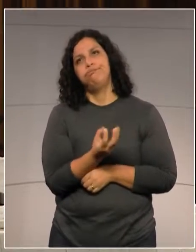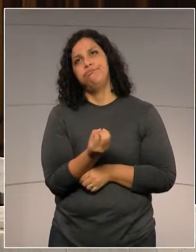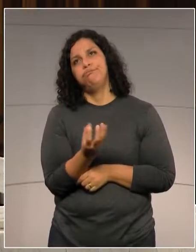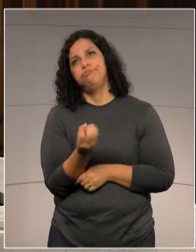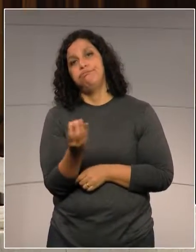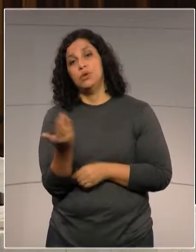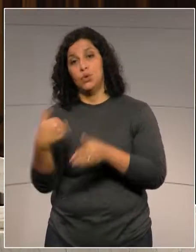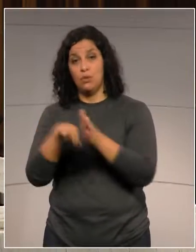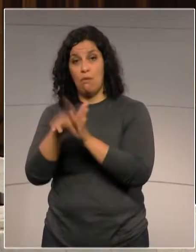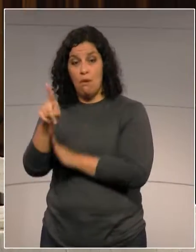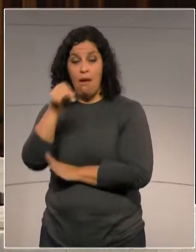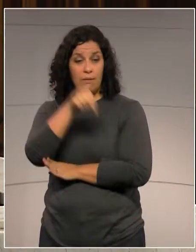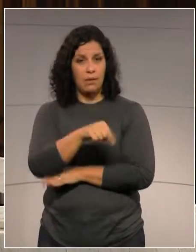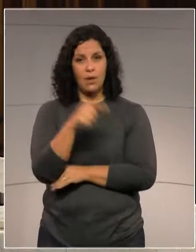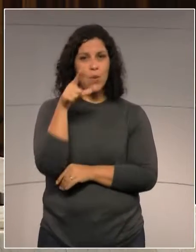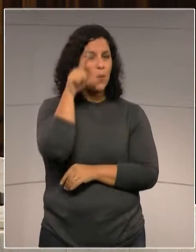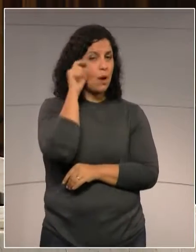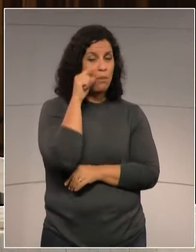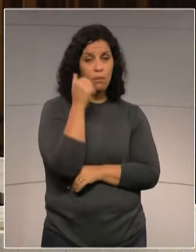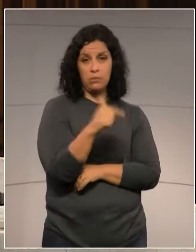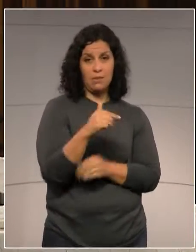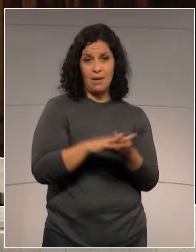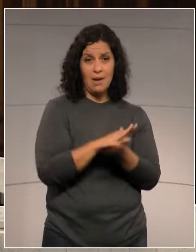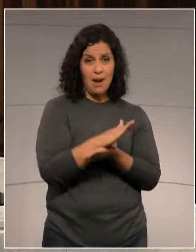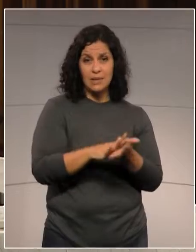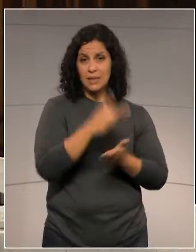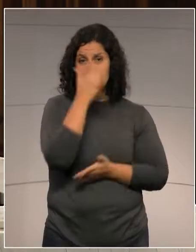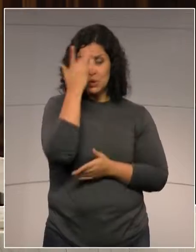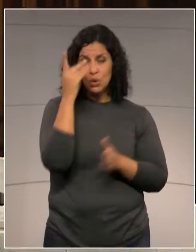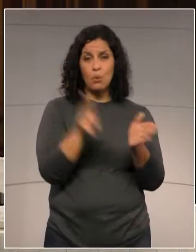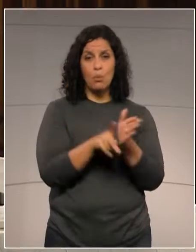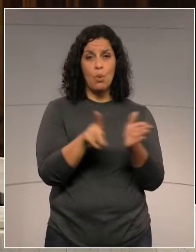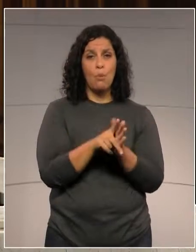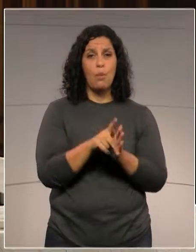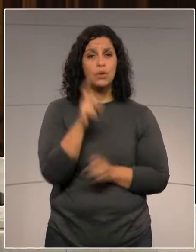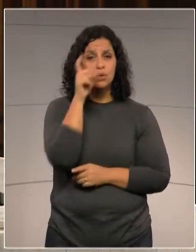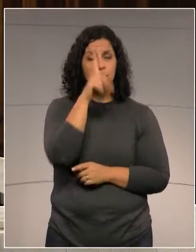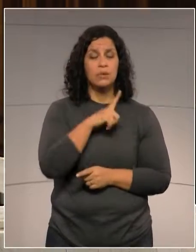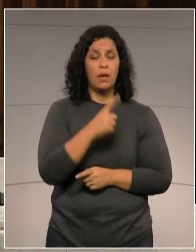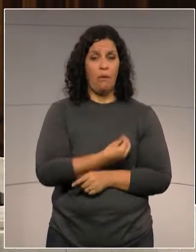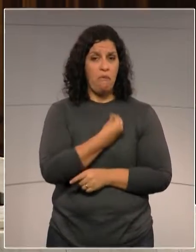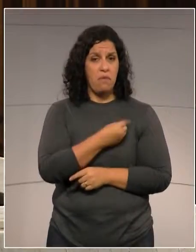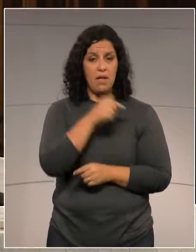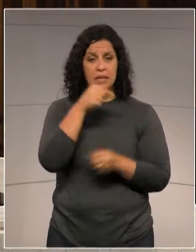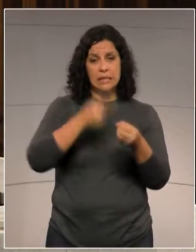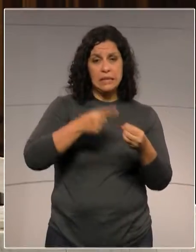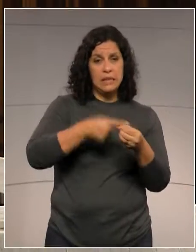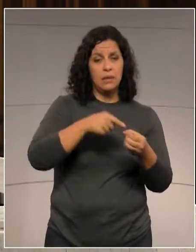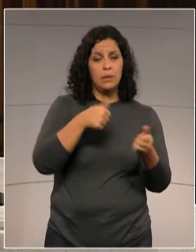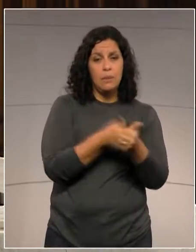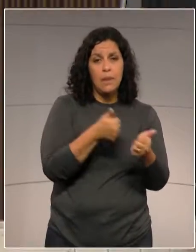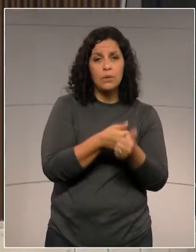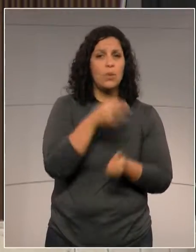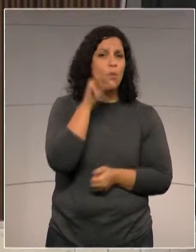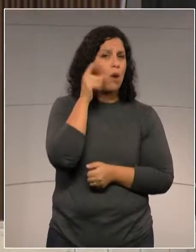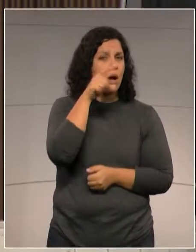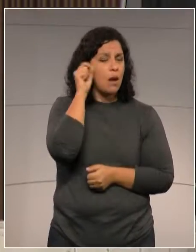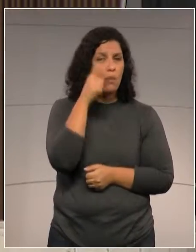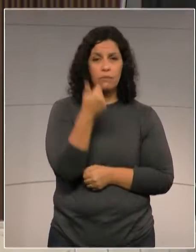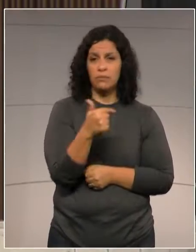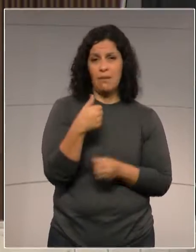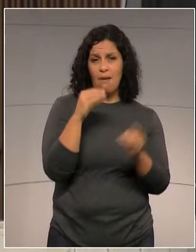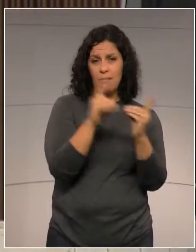descobertos para qualquer infarte, para qualquer fatalidade eventualmente que aconteça em Prudentópolis, ou na própria cidade de